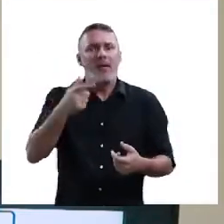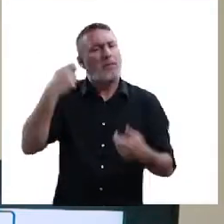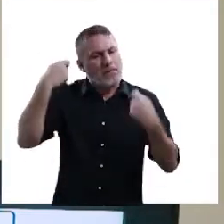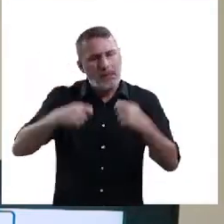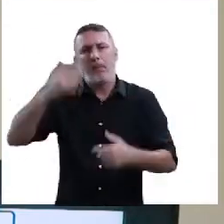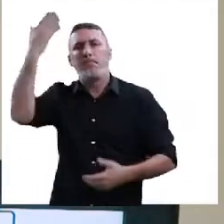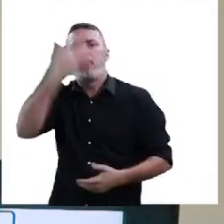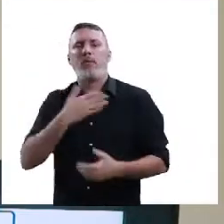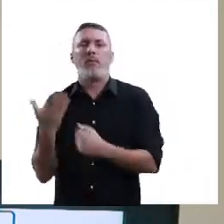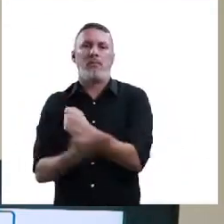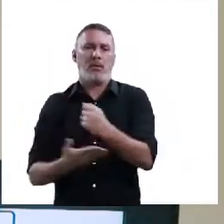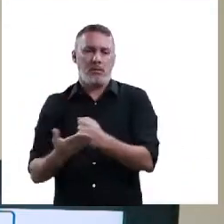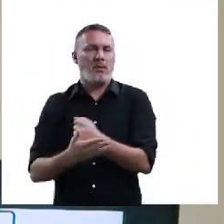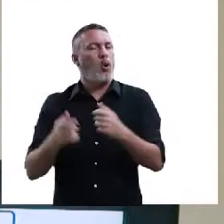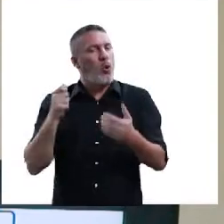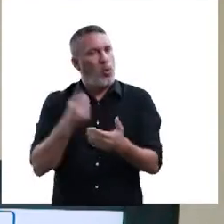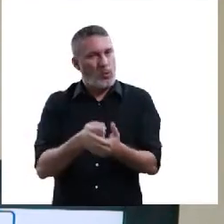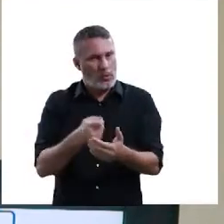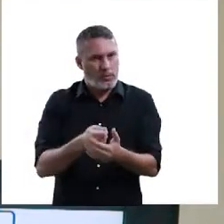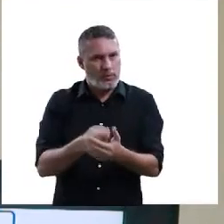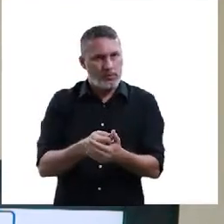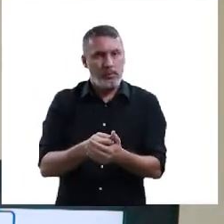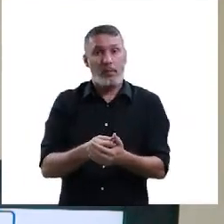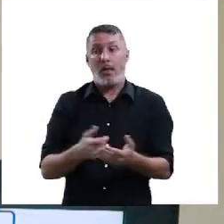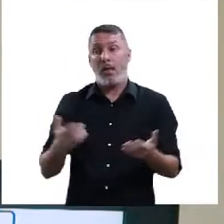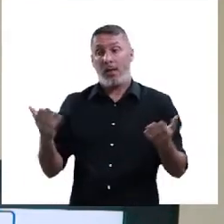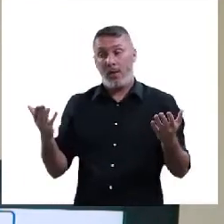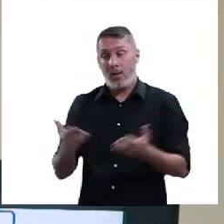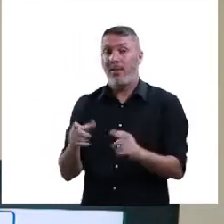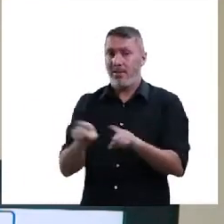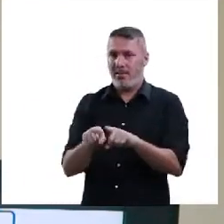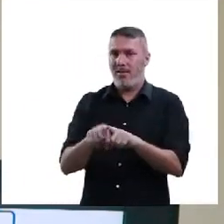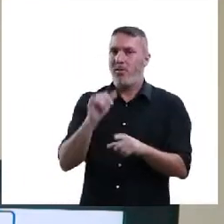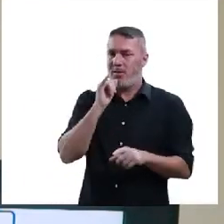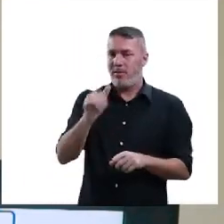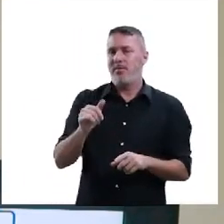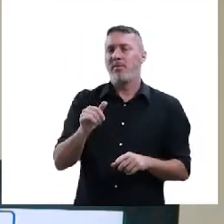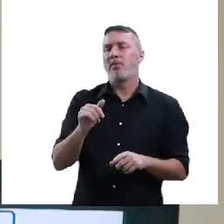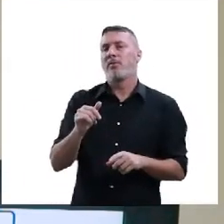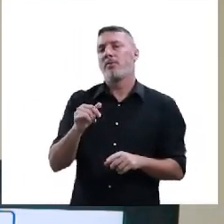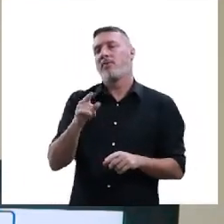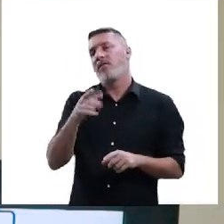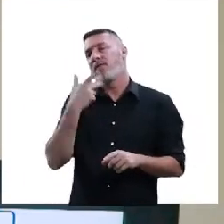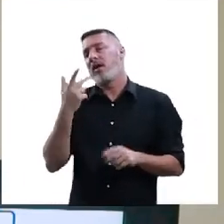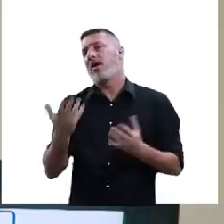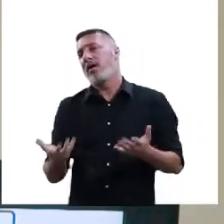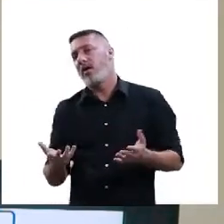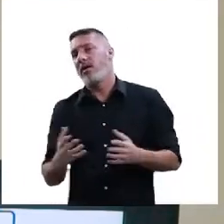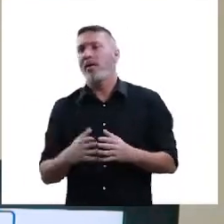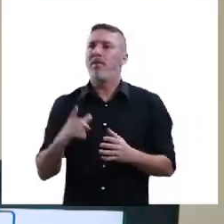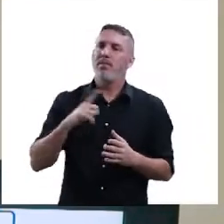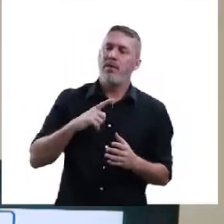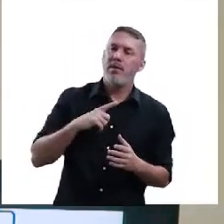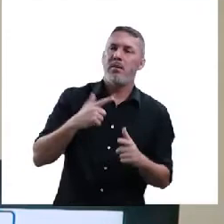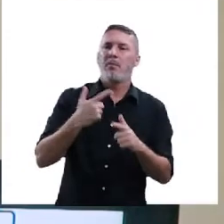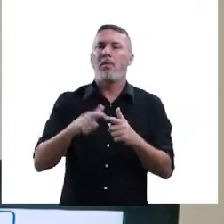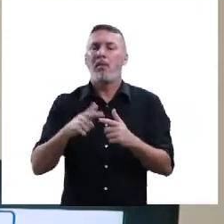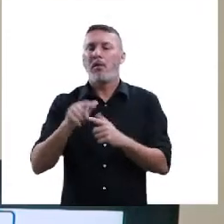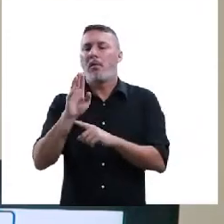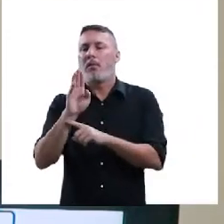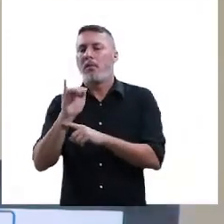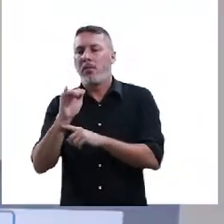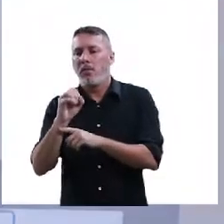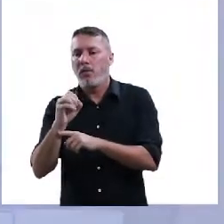que nós temos o problema da biopirataria, nós temos o problema de tráfico de animais, mas eu não queria trabalhar questões dos jornais, eu posso trabalhar um filme? Posso.